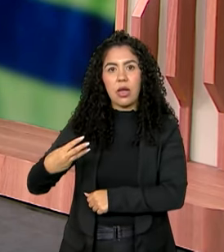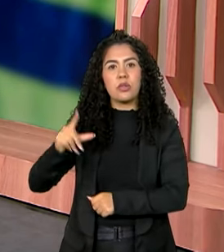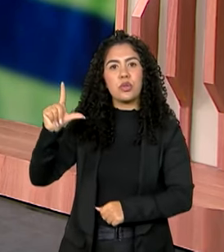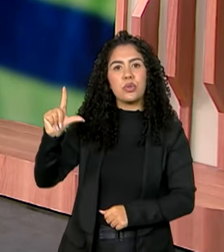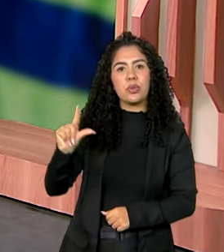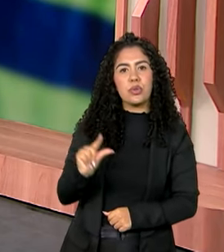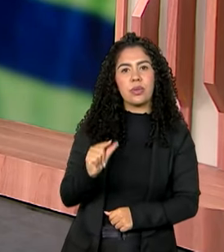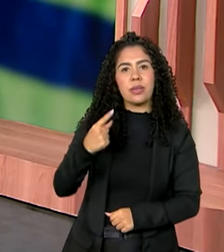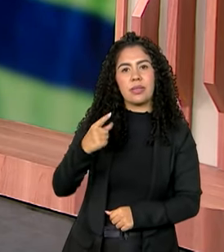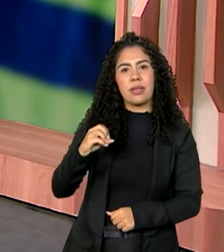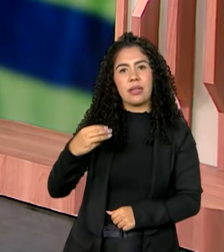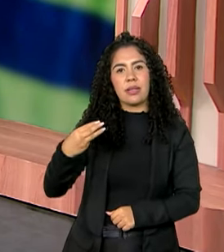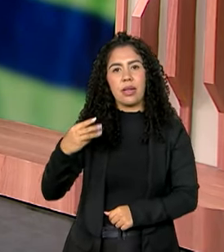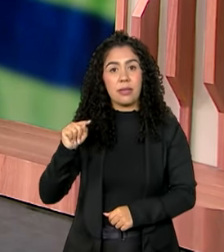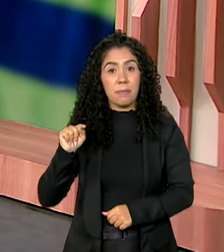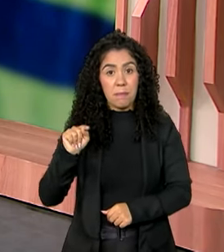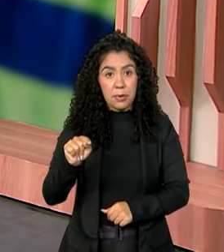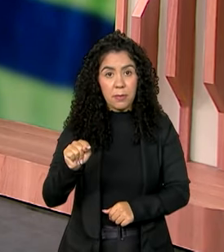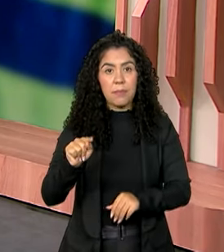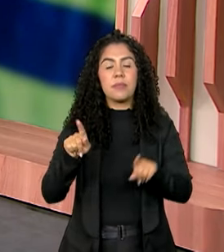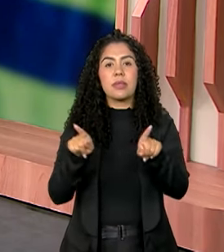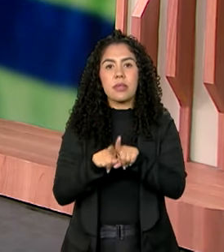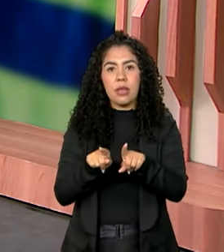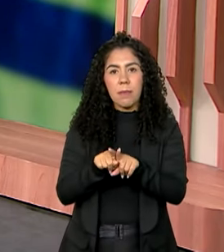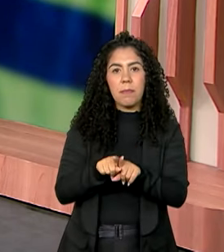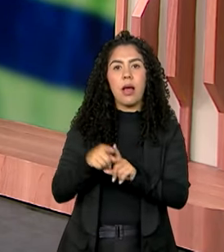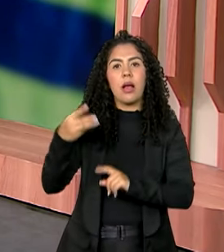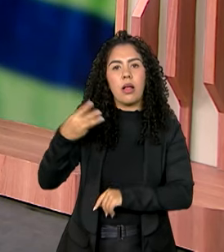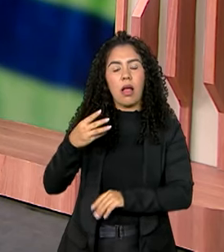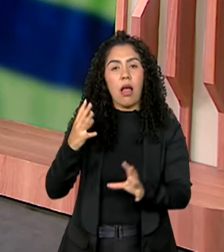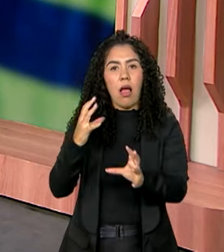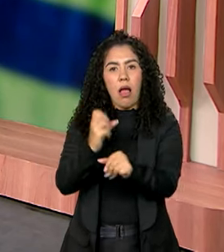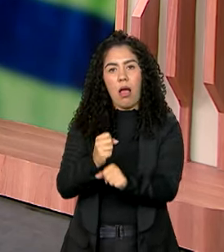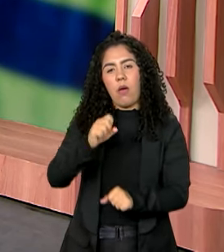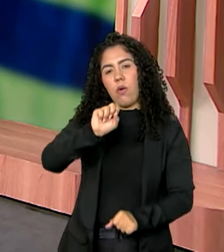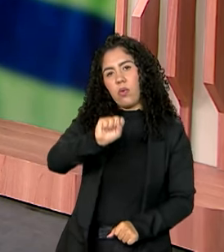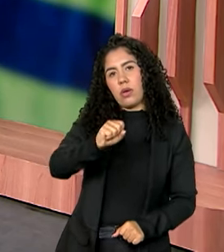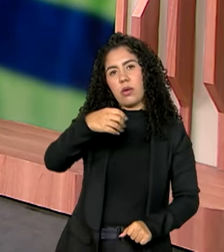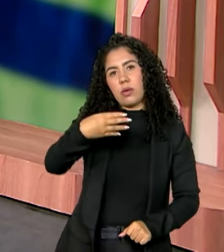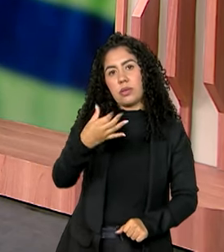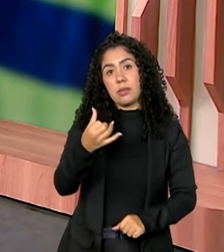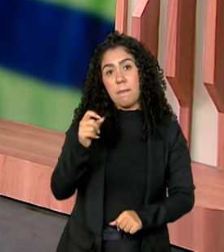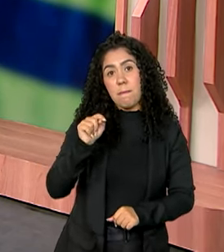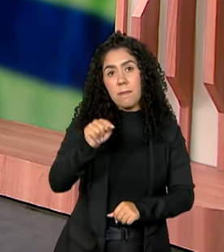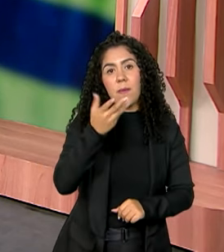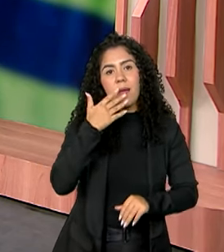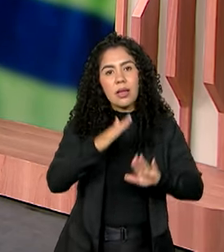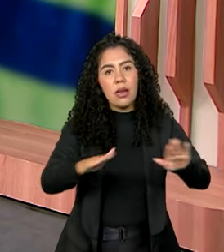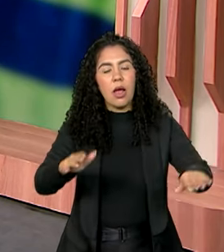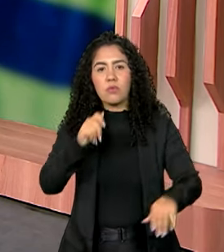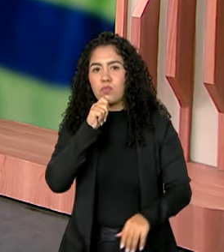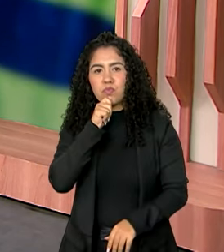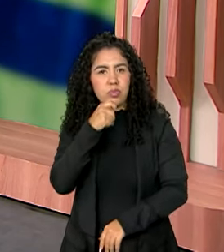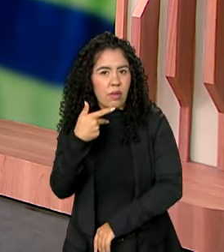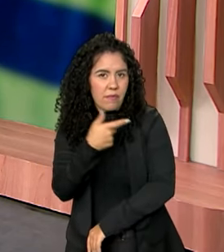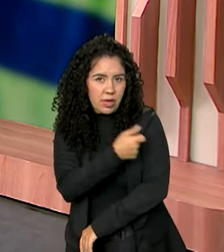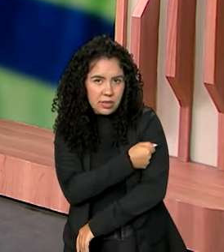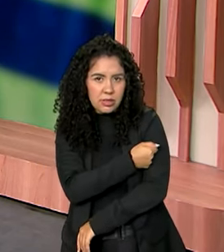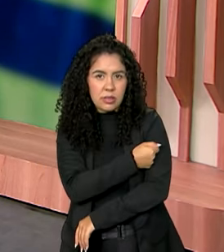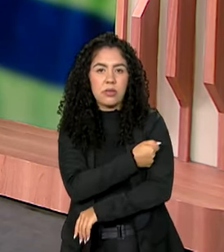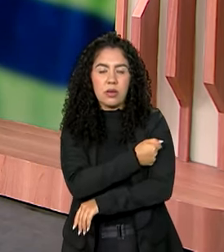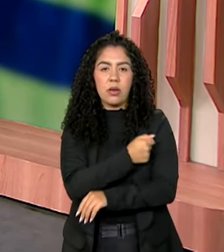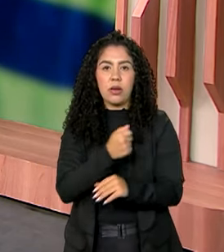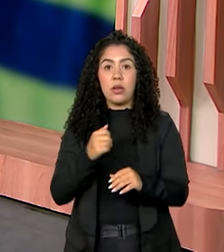à terceira dose, a queda foi de 846 mil crianças não vacinadas em 2021 para